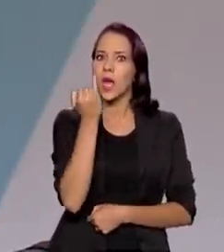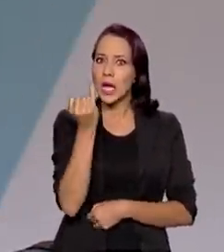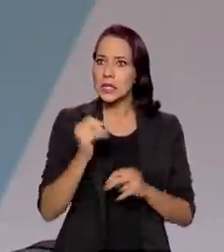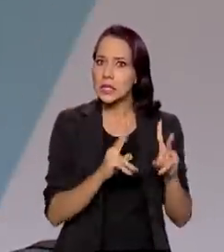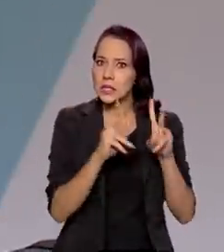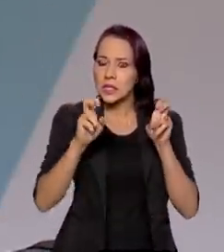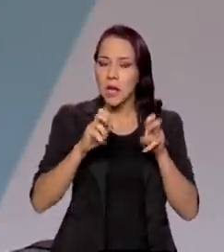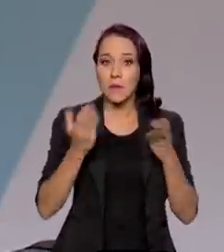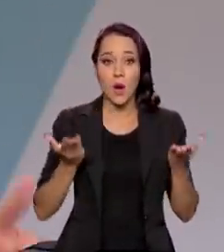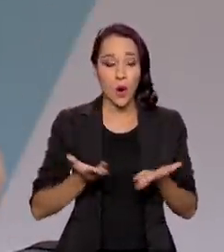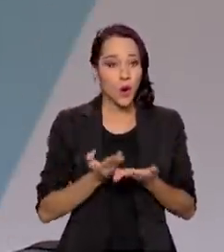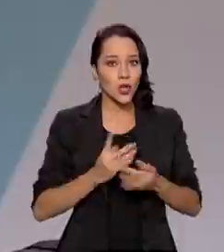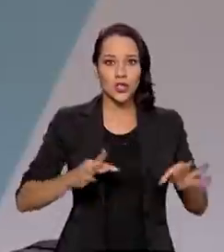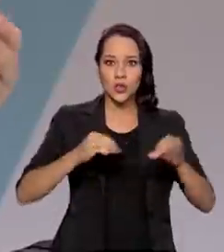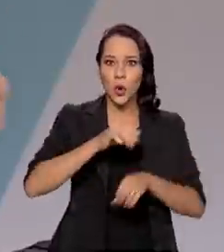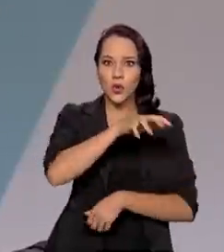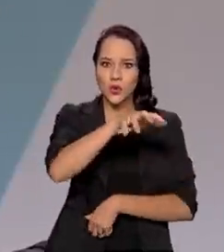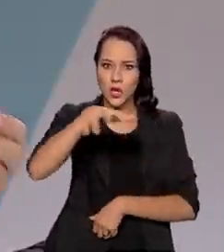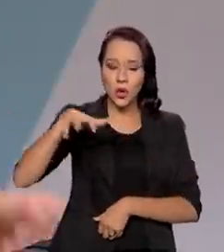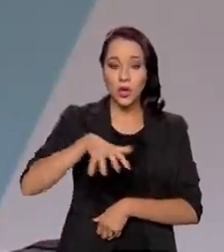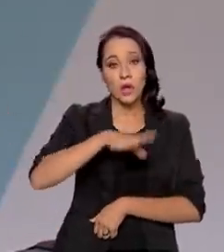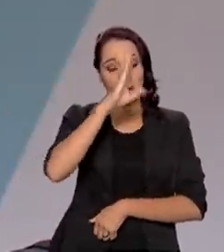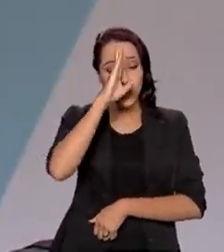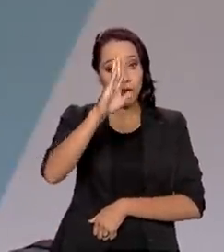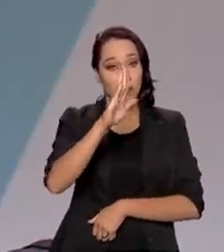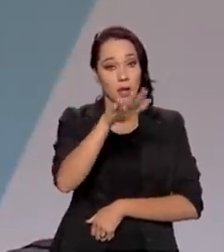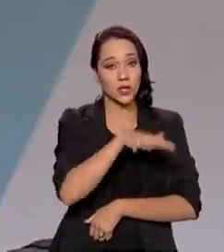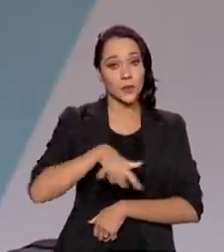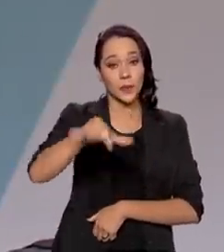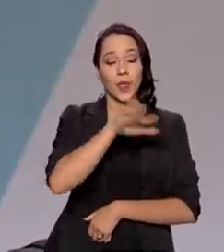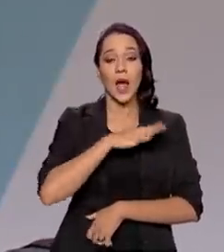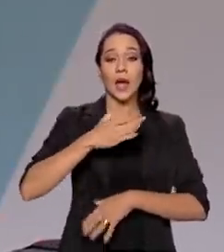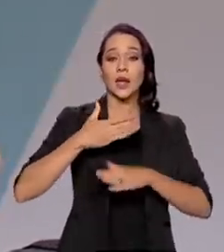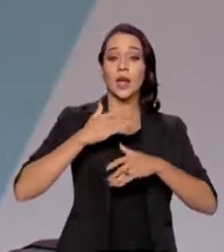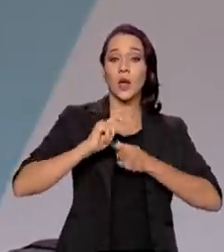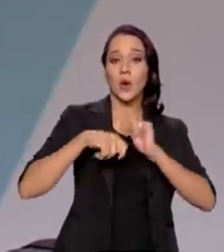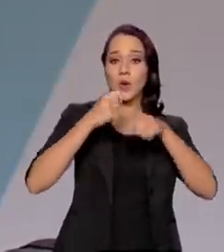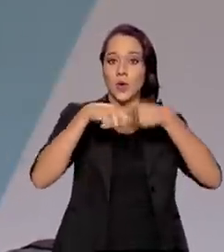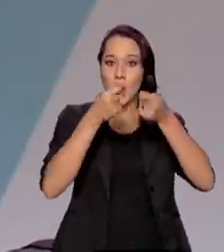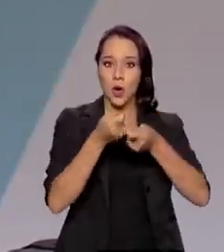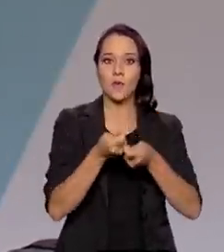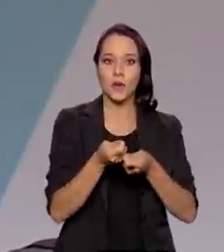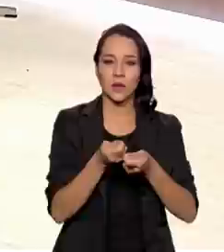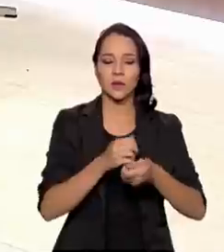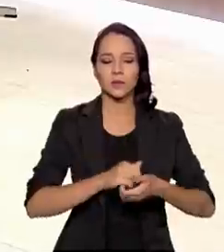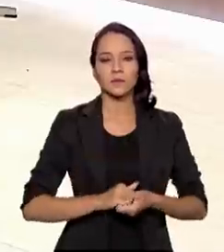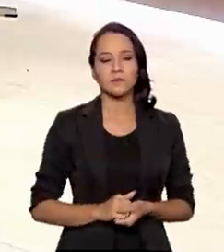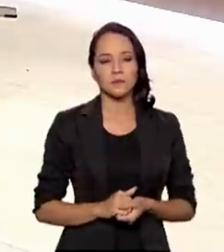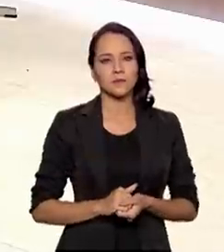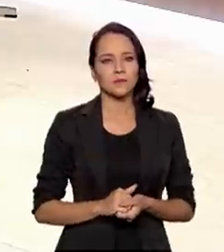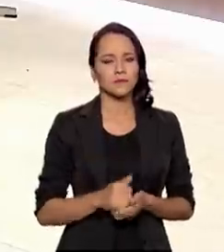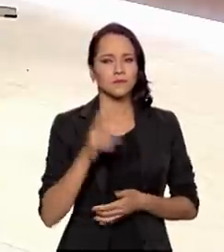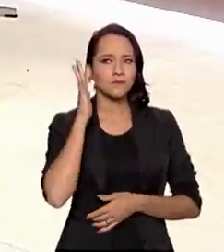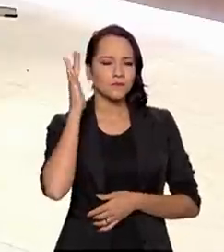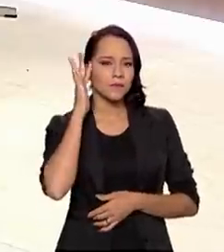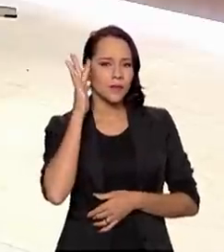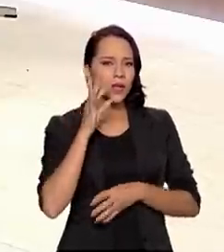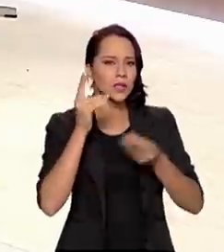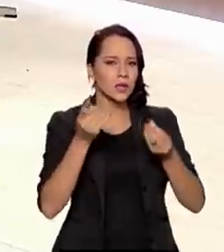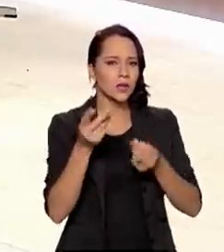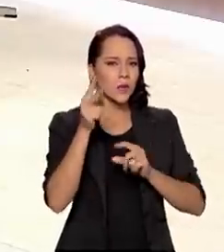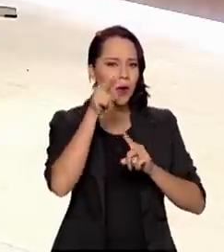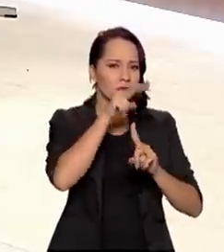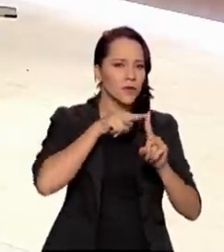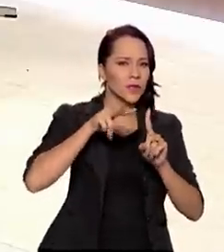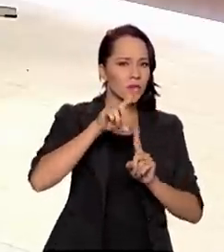tema atingiu em todos os setores, principalmente na área econômica, comercial, de consumo. Pensando isso sob a ótica